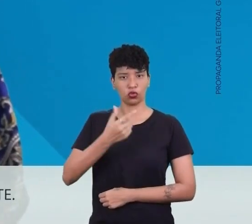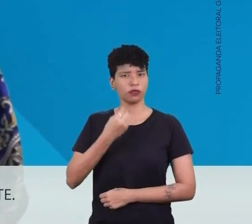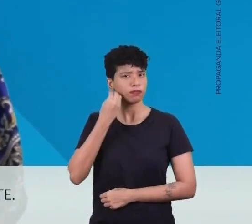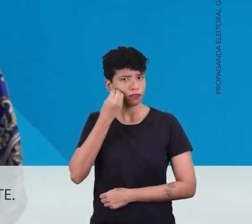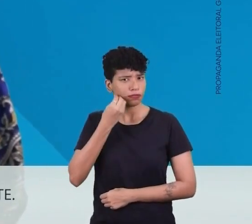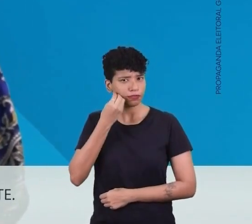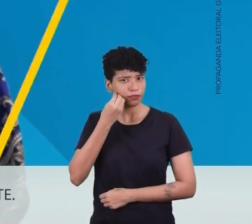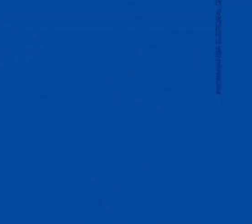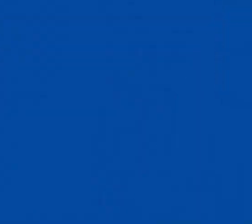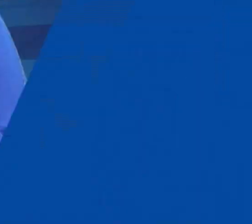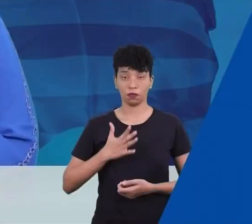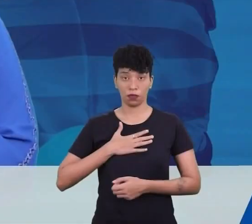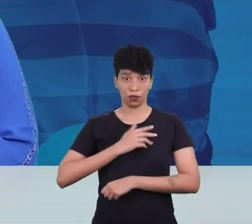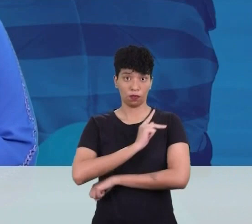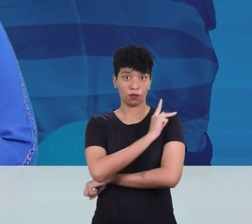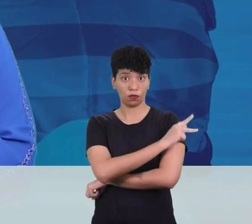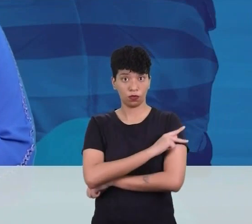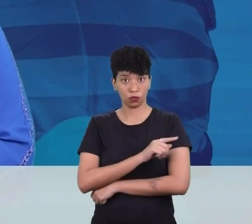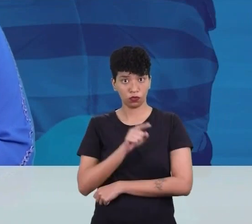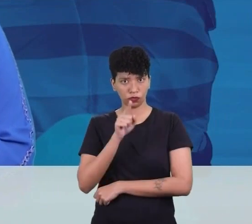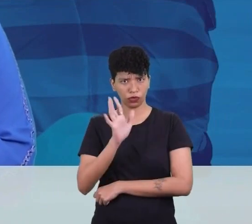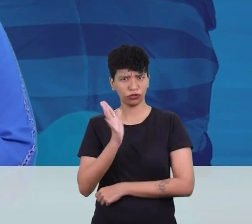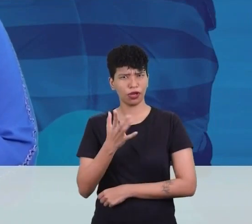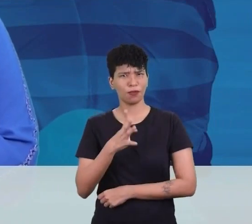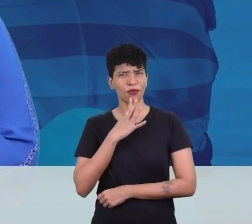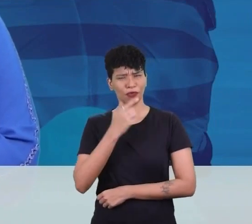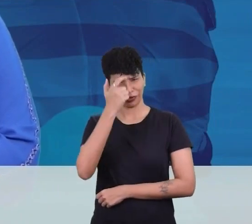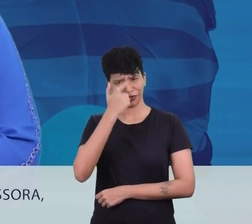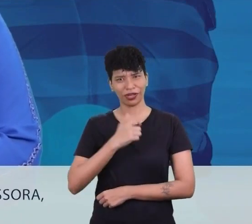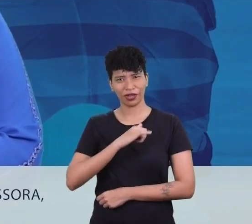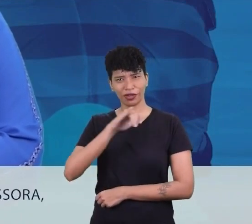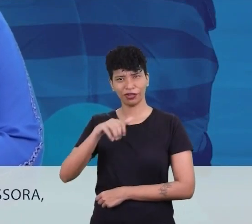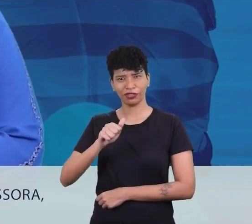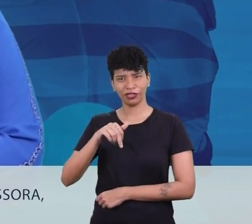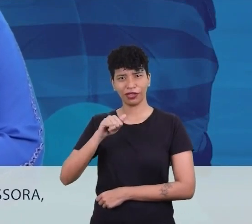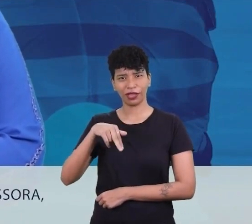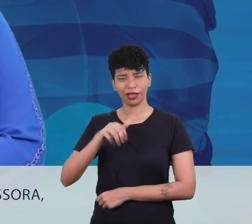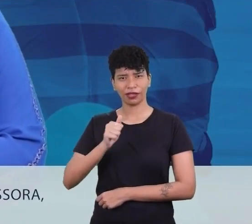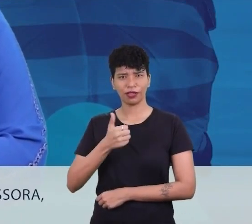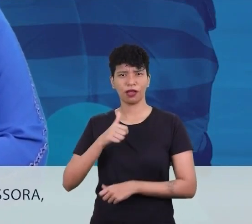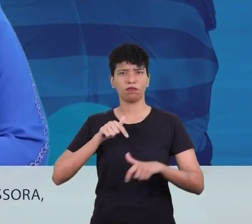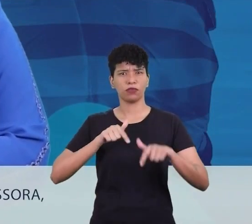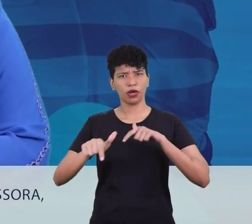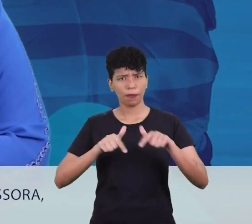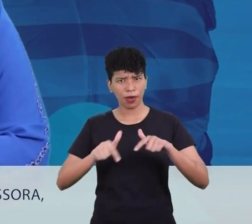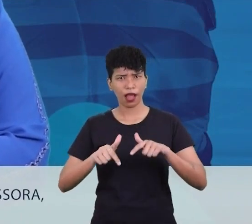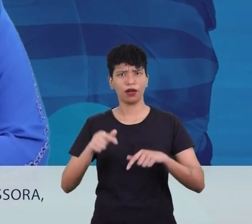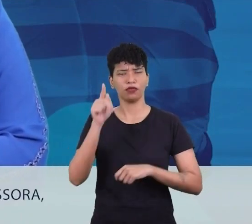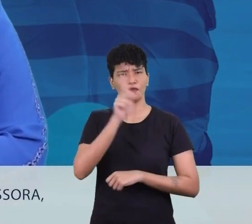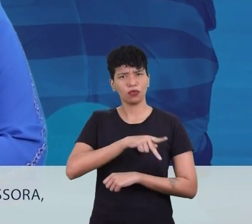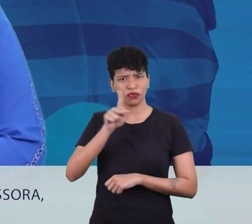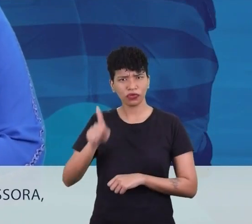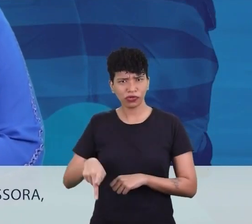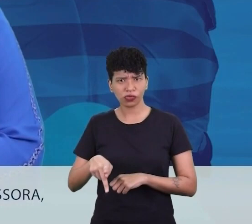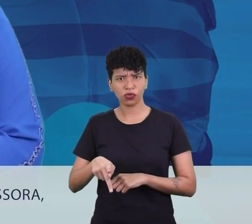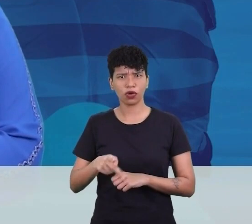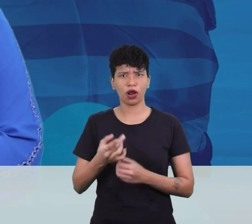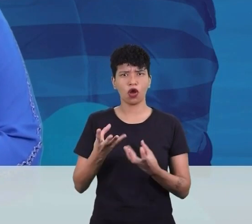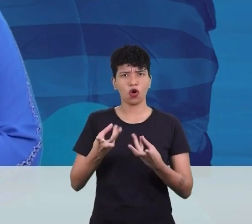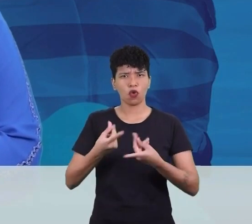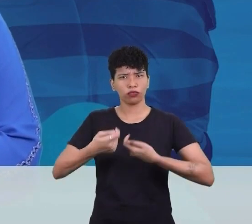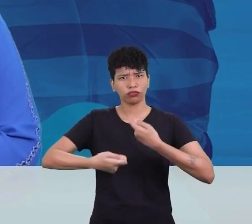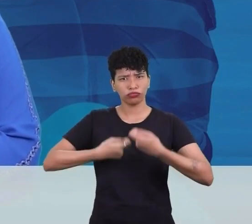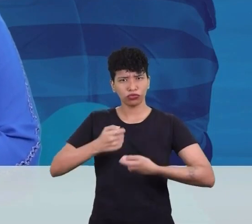Gomes, presidente 12. Eu, Piauí, vocês já me conhecem. Sou Janaína Melo, mãe, servidora federal, professora,